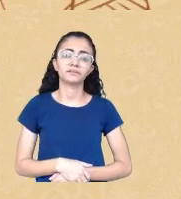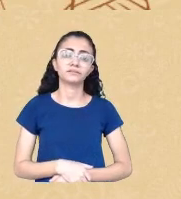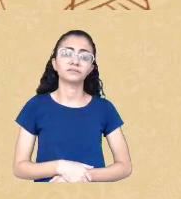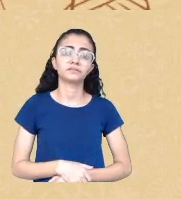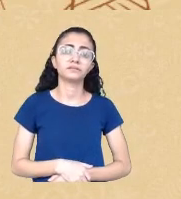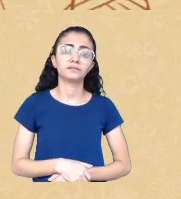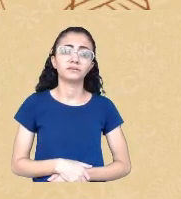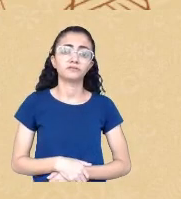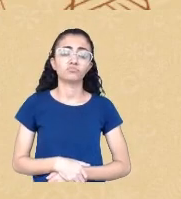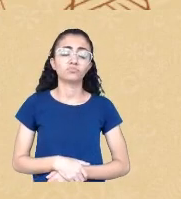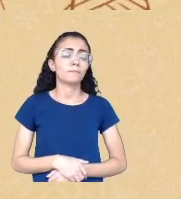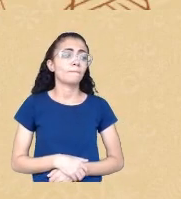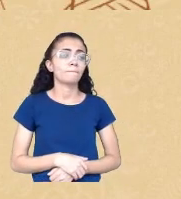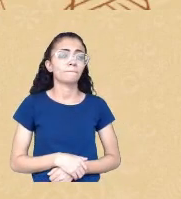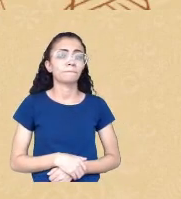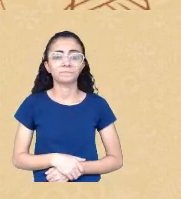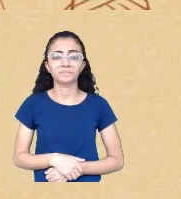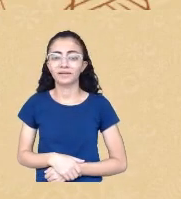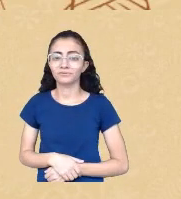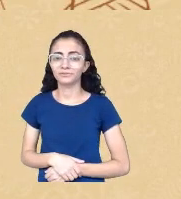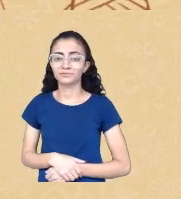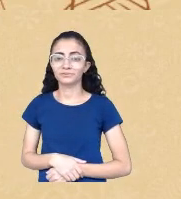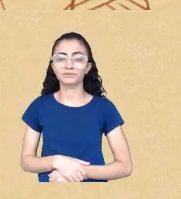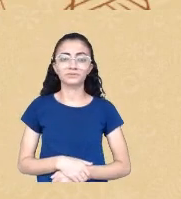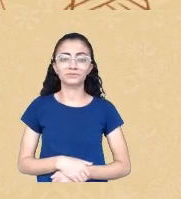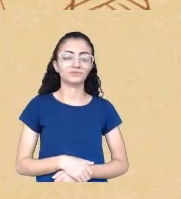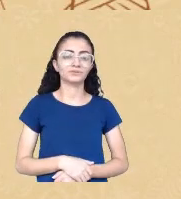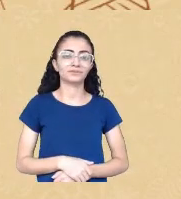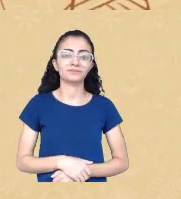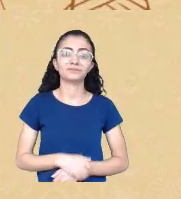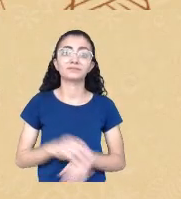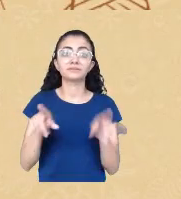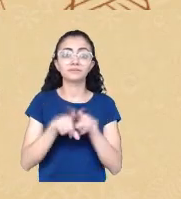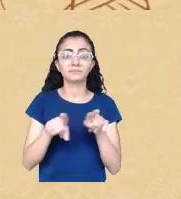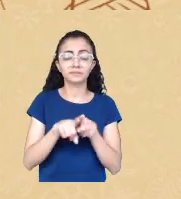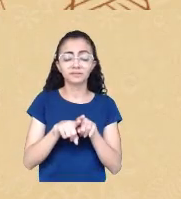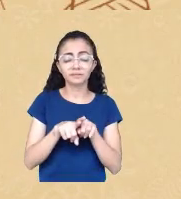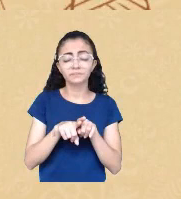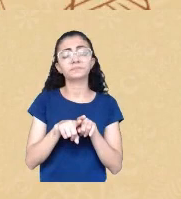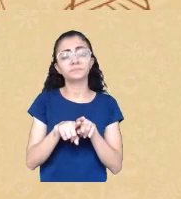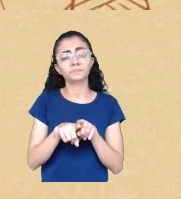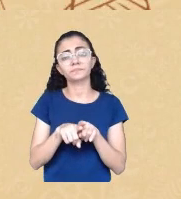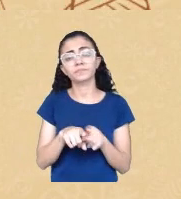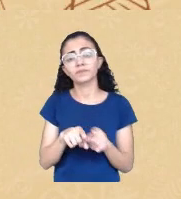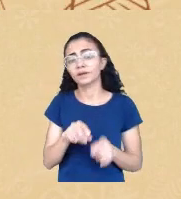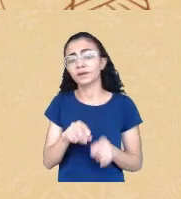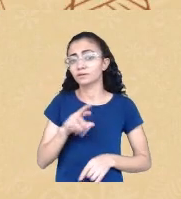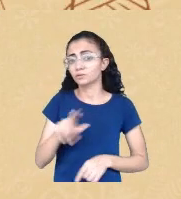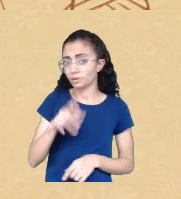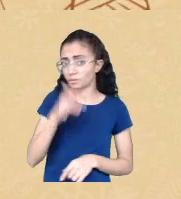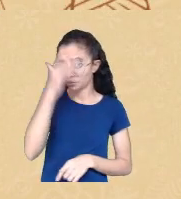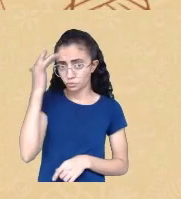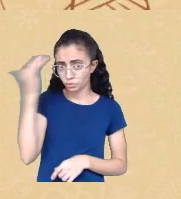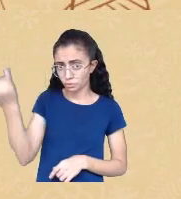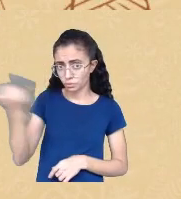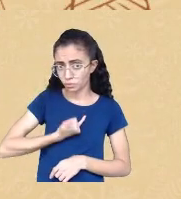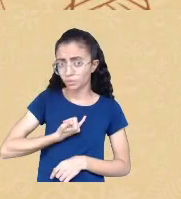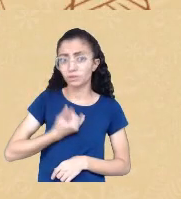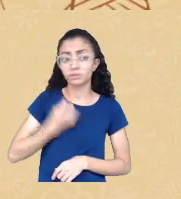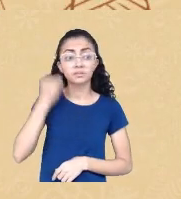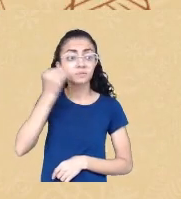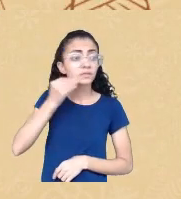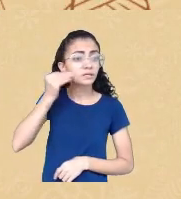leões ou pior isso não foi ninguém que me contou isso foi uma experiência vivida